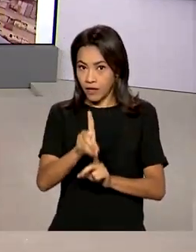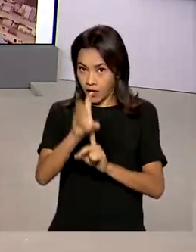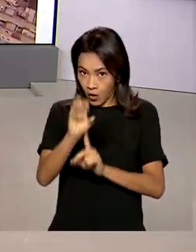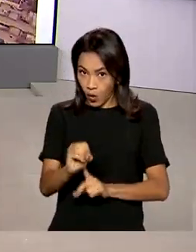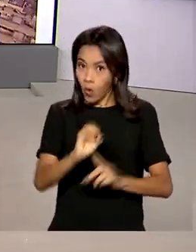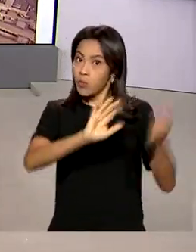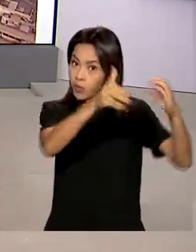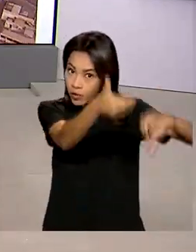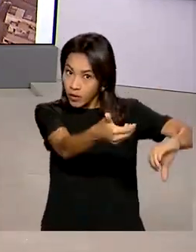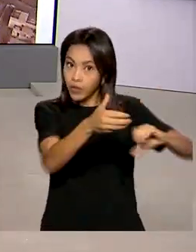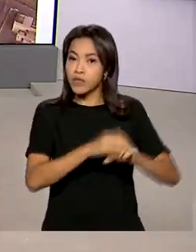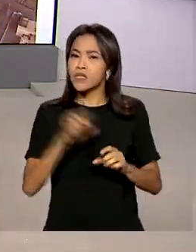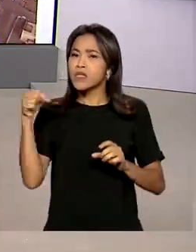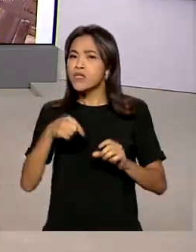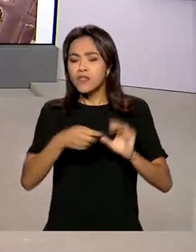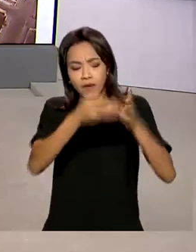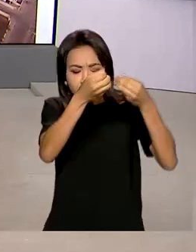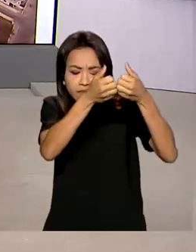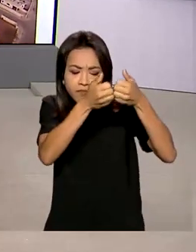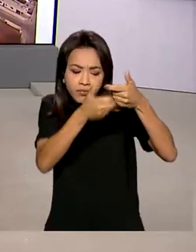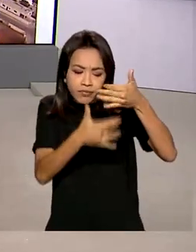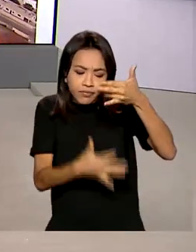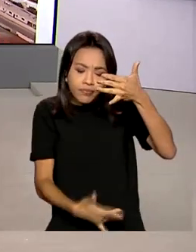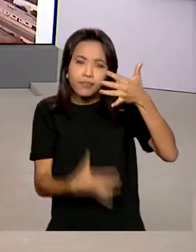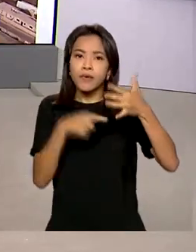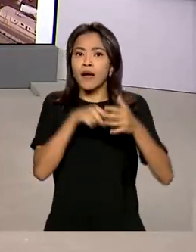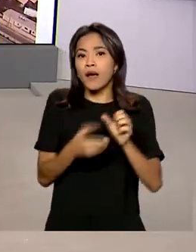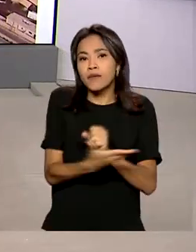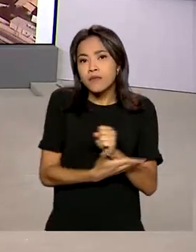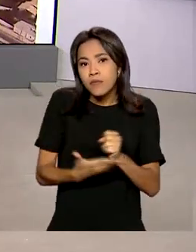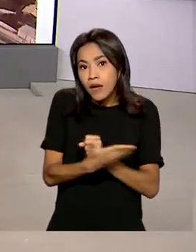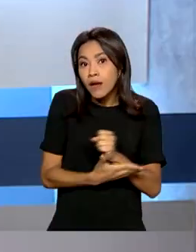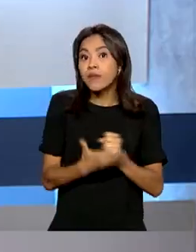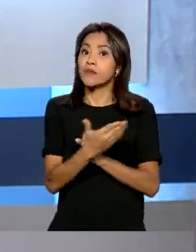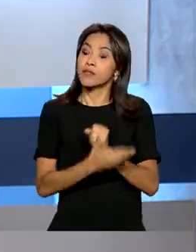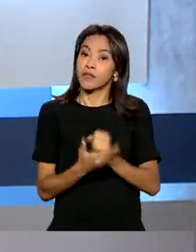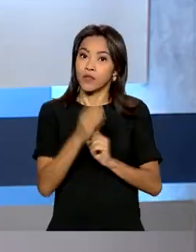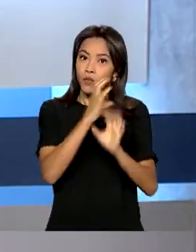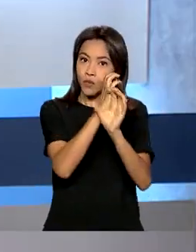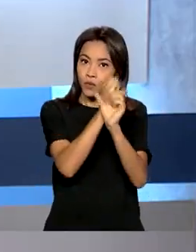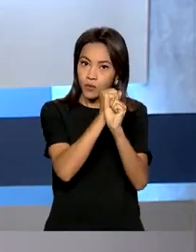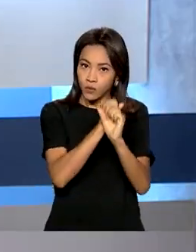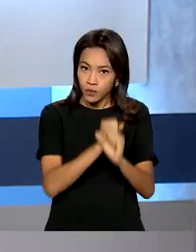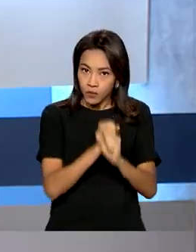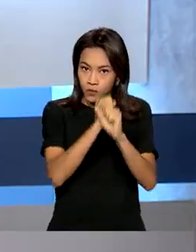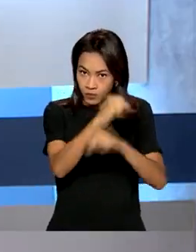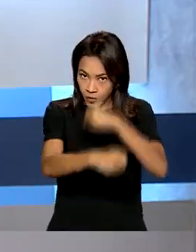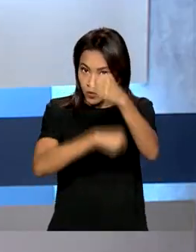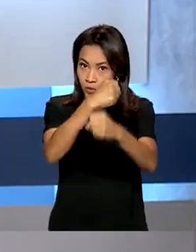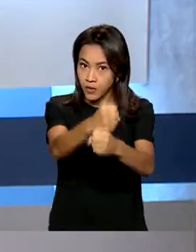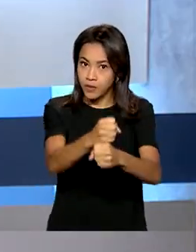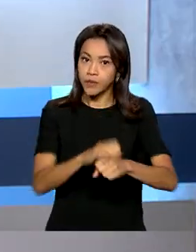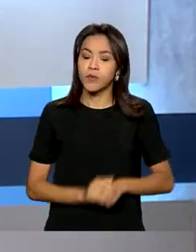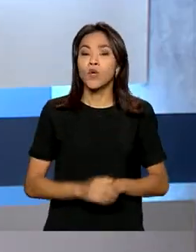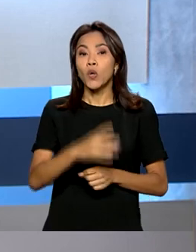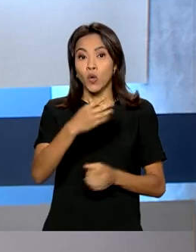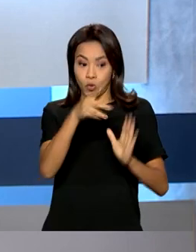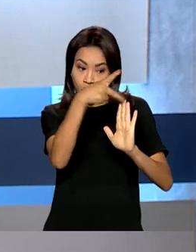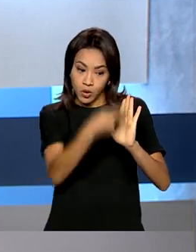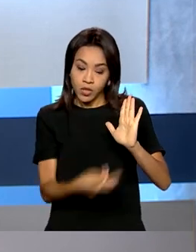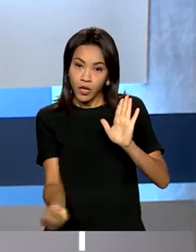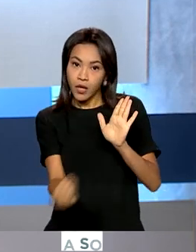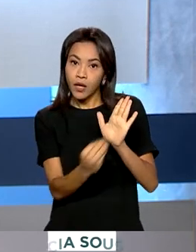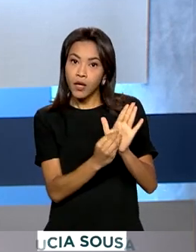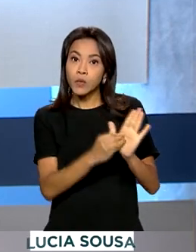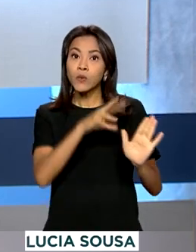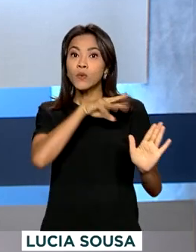O documento vai definir as bases do orçamento do próximo ano. Pelo projeto, o valor do salário mínimo em